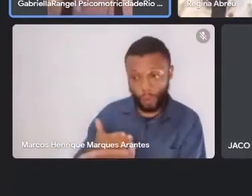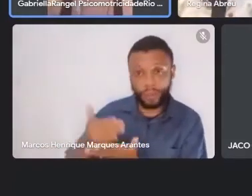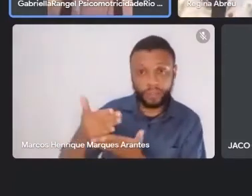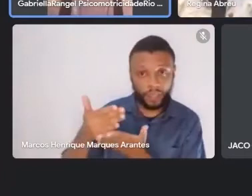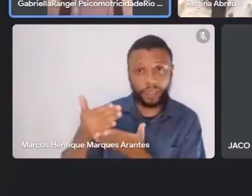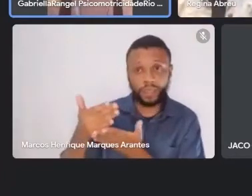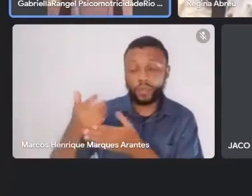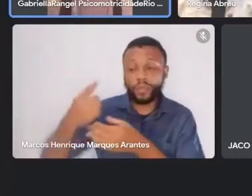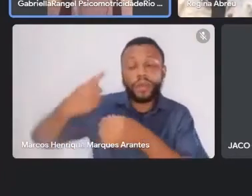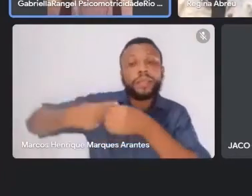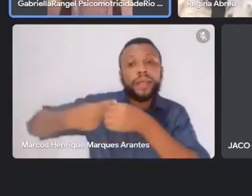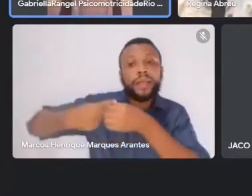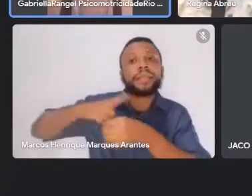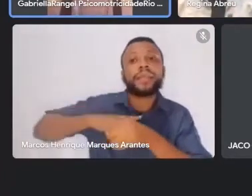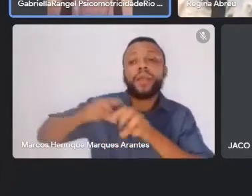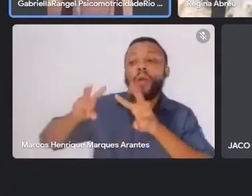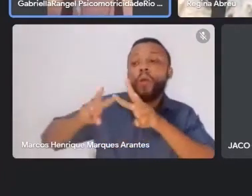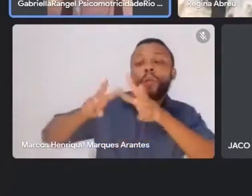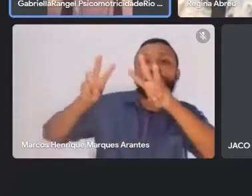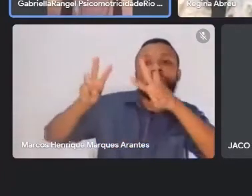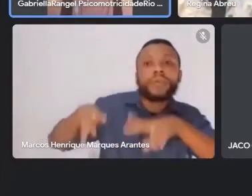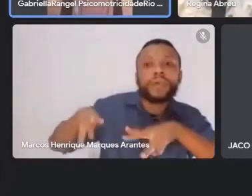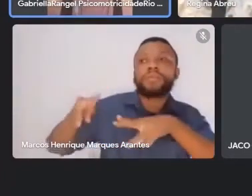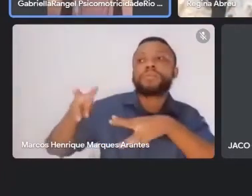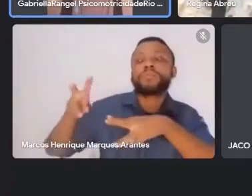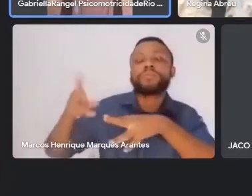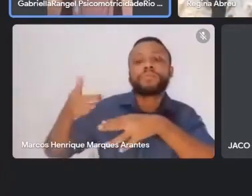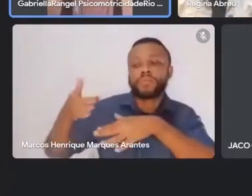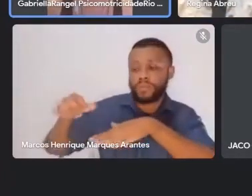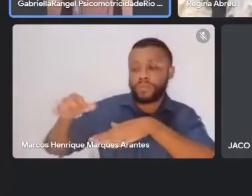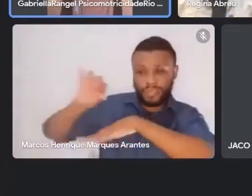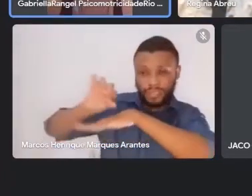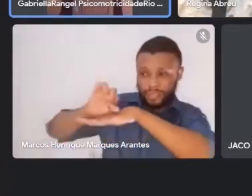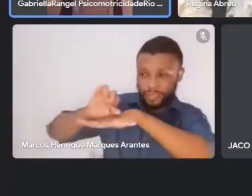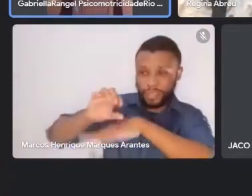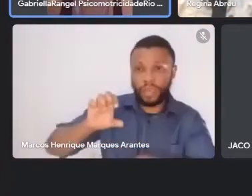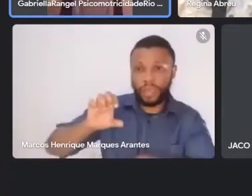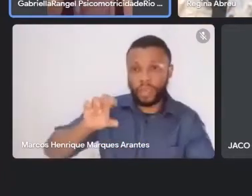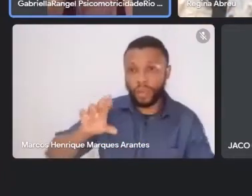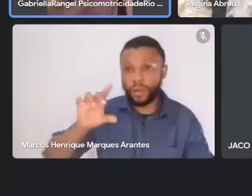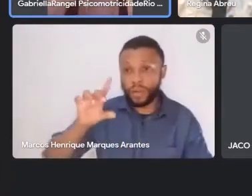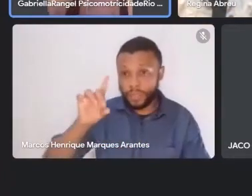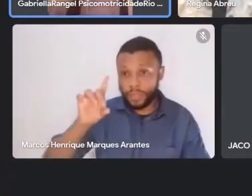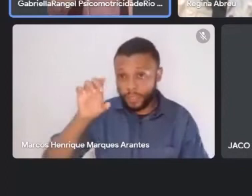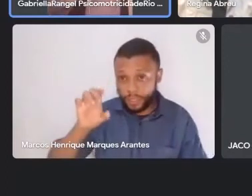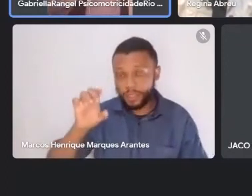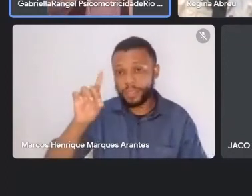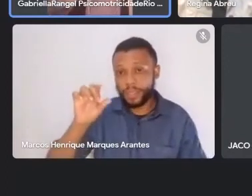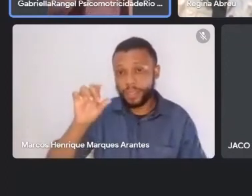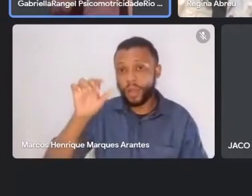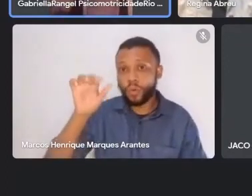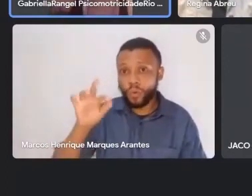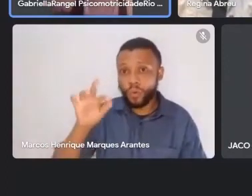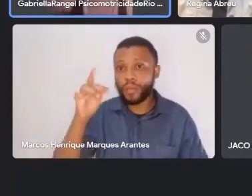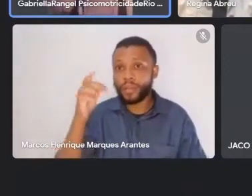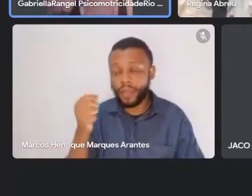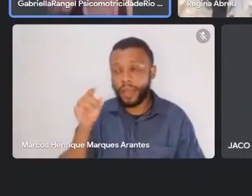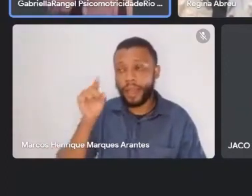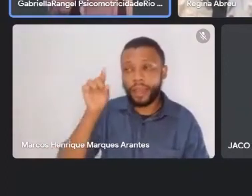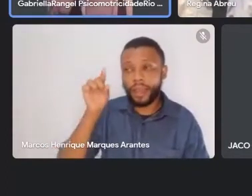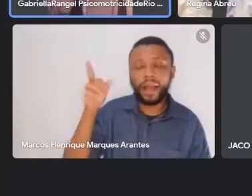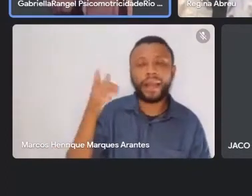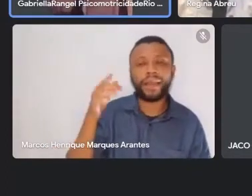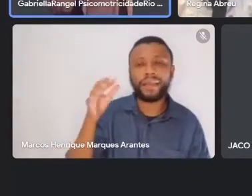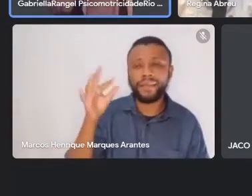Euclid da Cunha, em Cantagalo, né, lá em Friburgo, subindo a serra, indo mais para